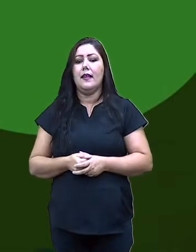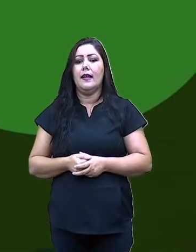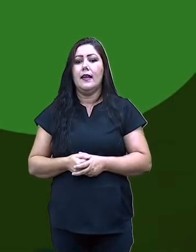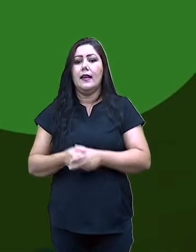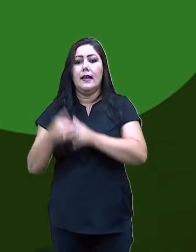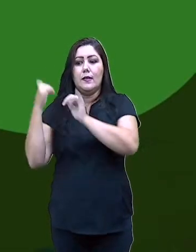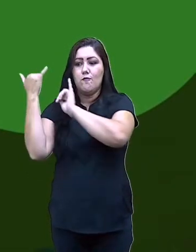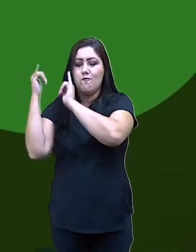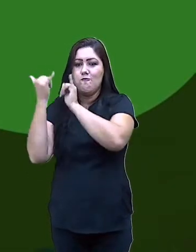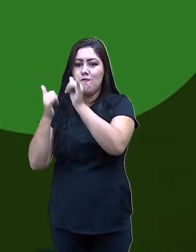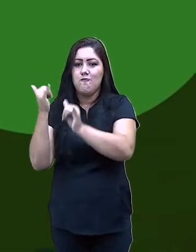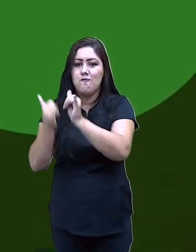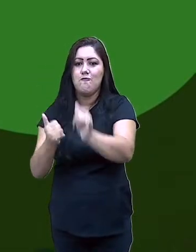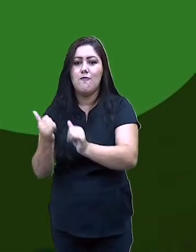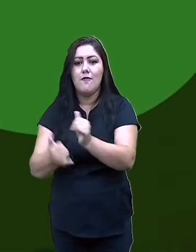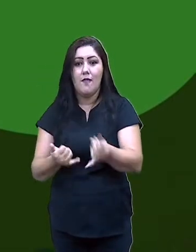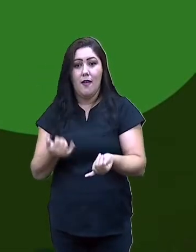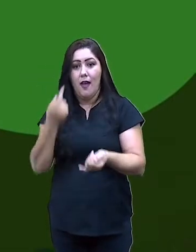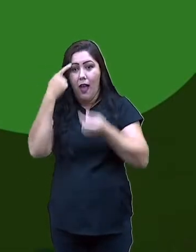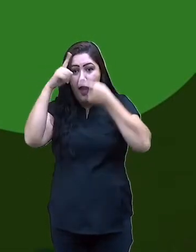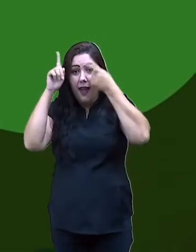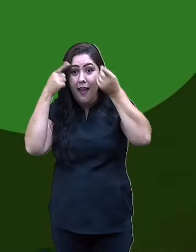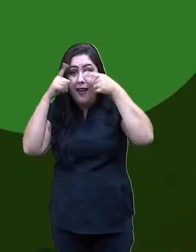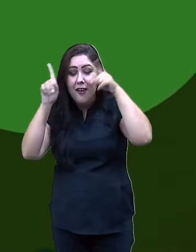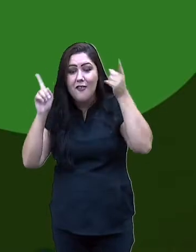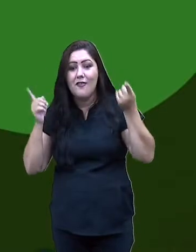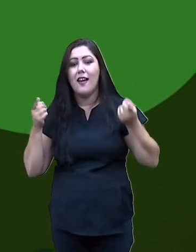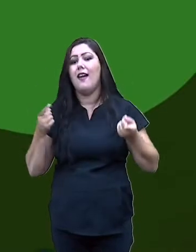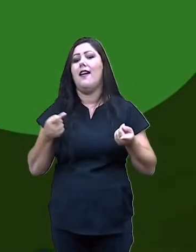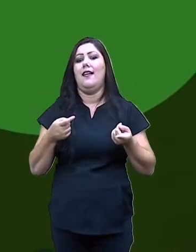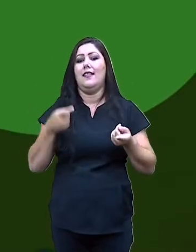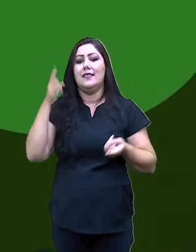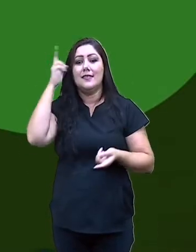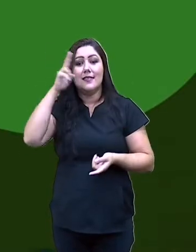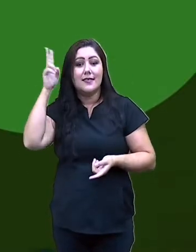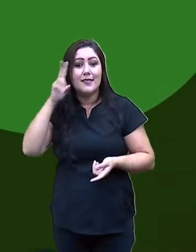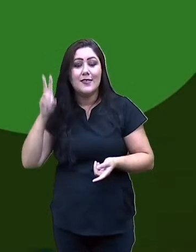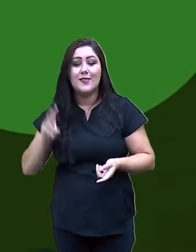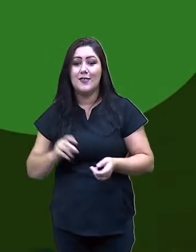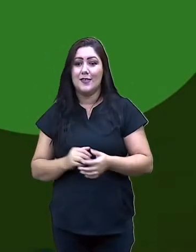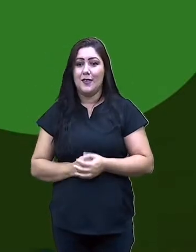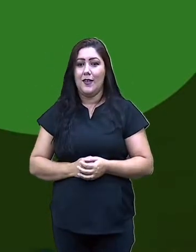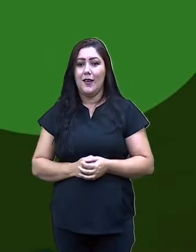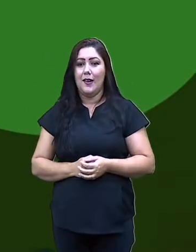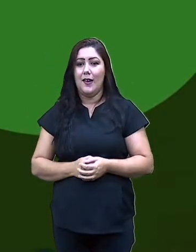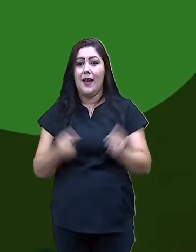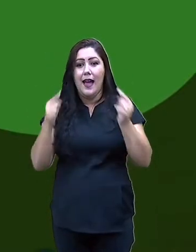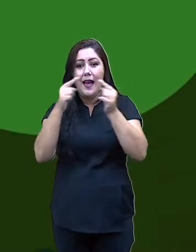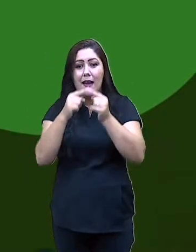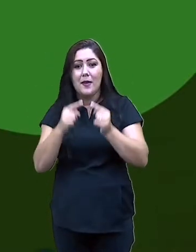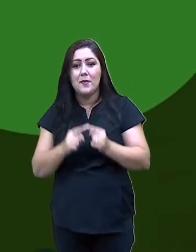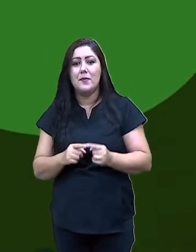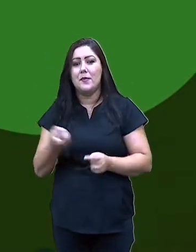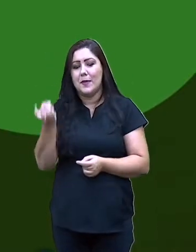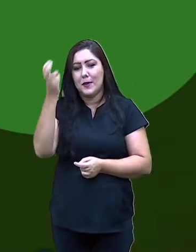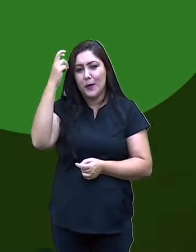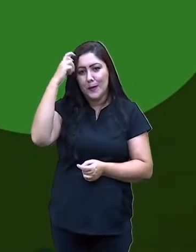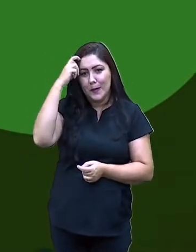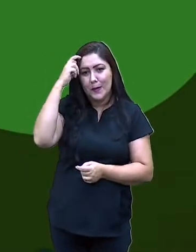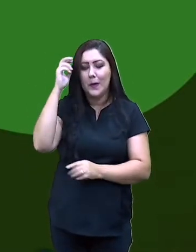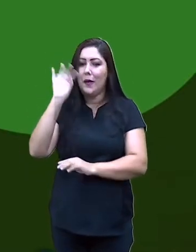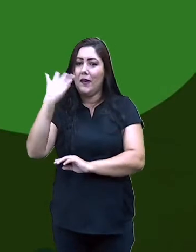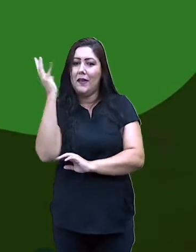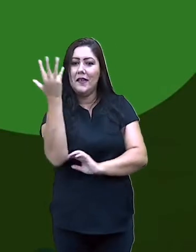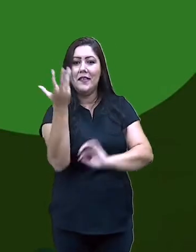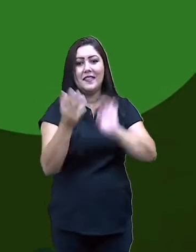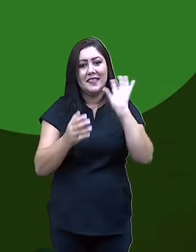diriam. E elas normalmente estão ligadas à cultura, à natureza, como temos